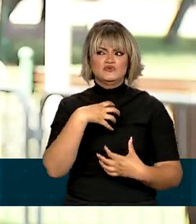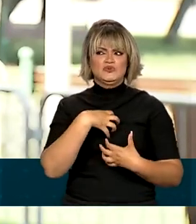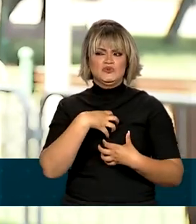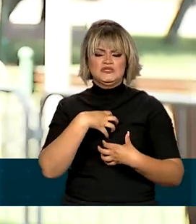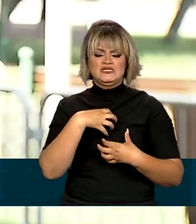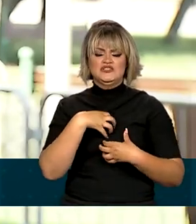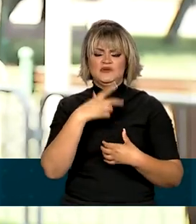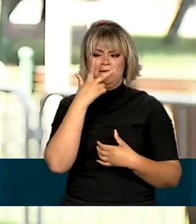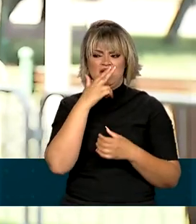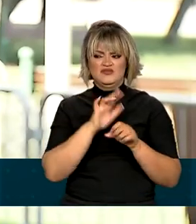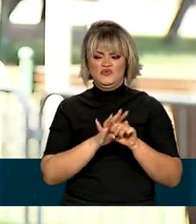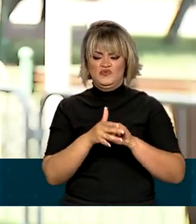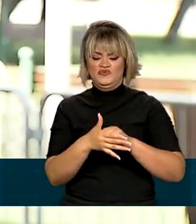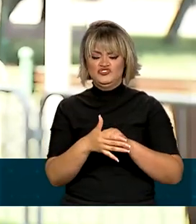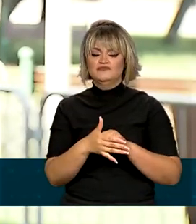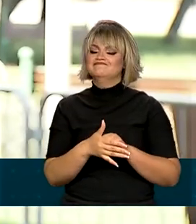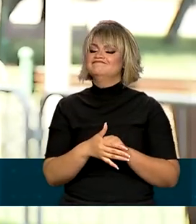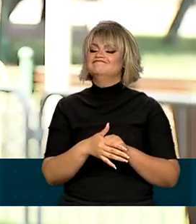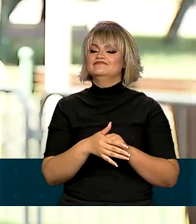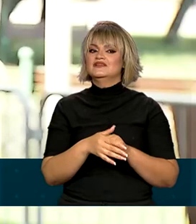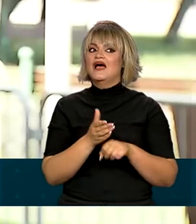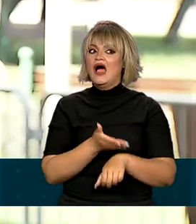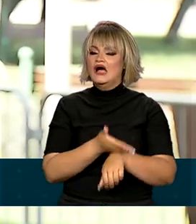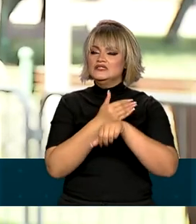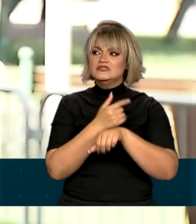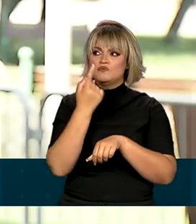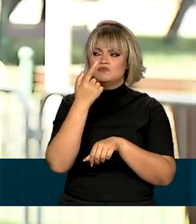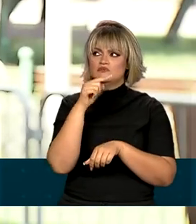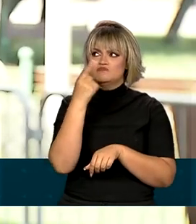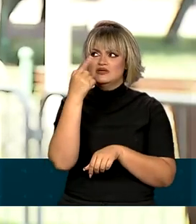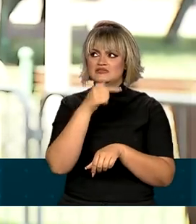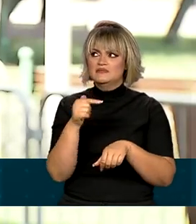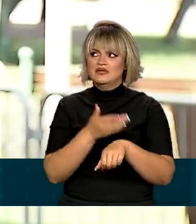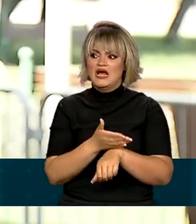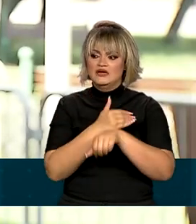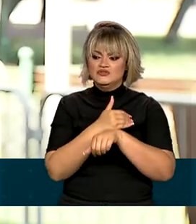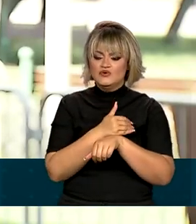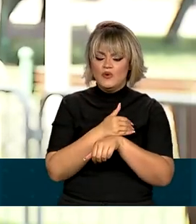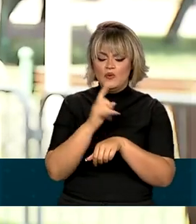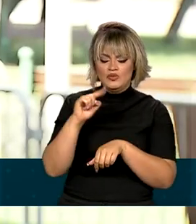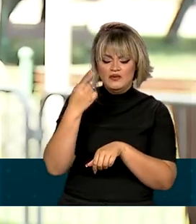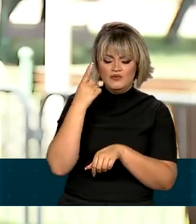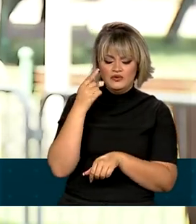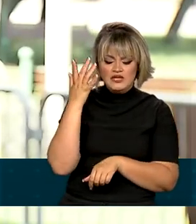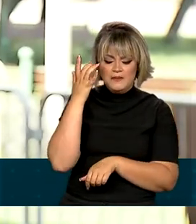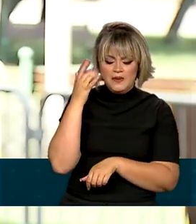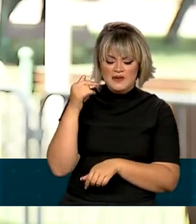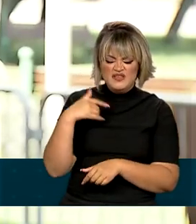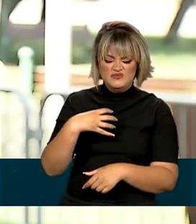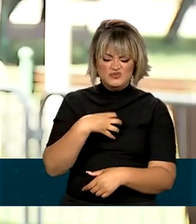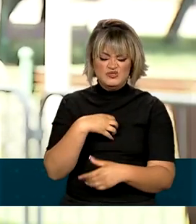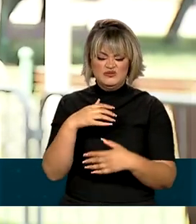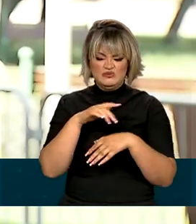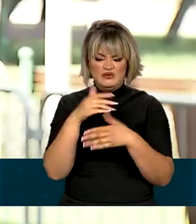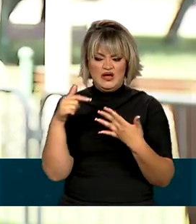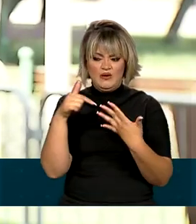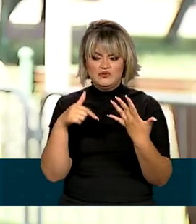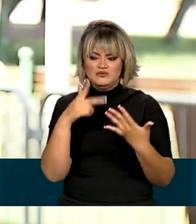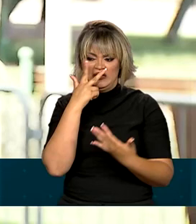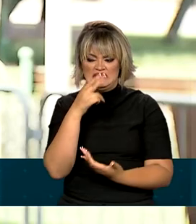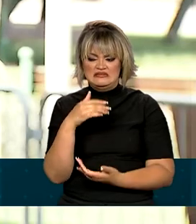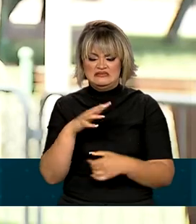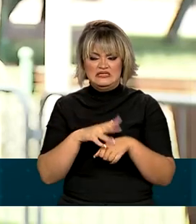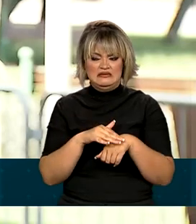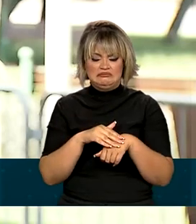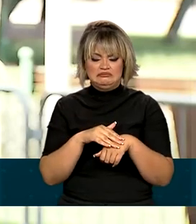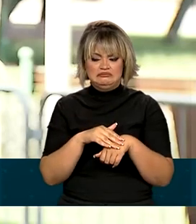semelhantes da Covid-19 na semana anterior e mesmo na véspera da prova. Nesses casos, deve ser solicitada